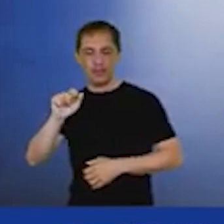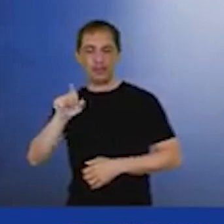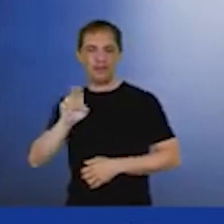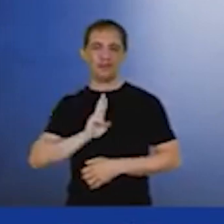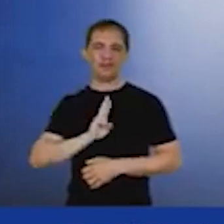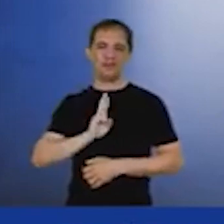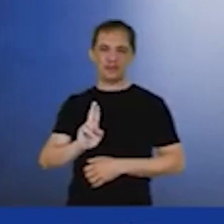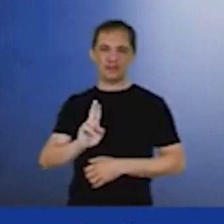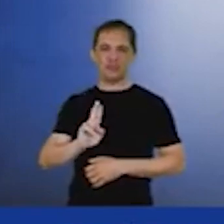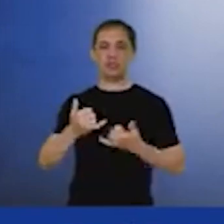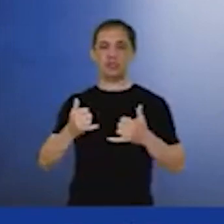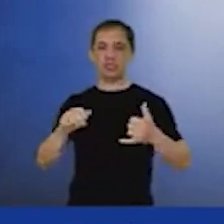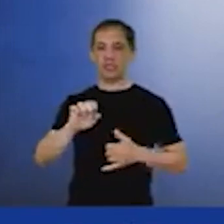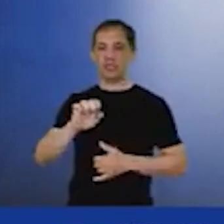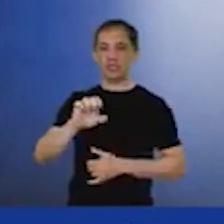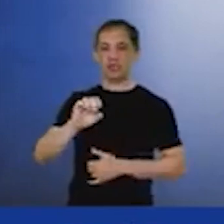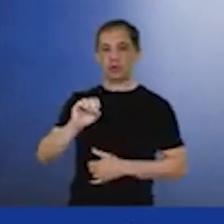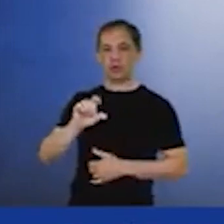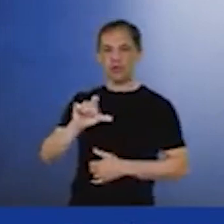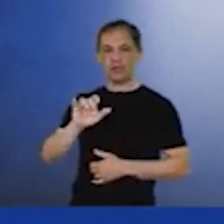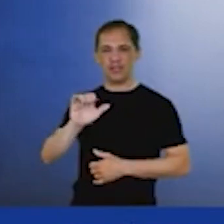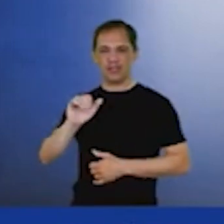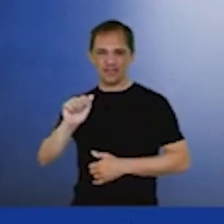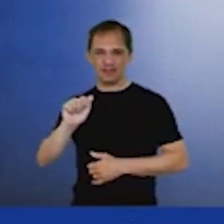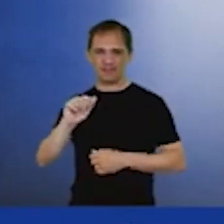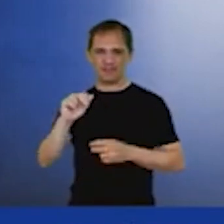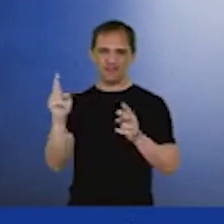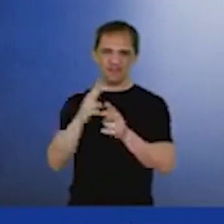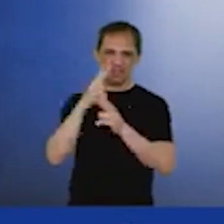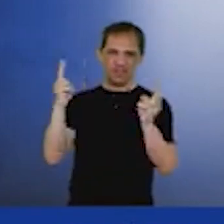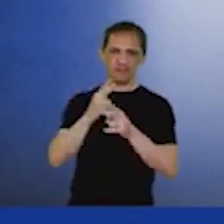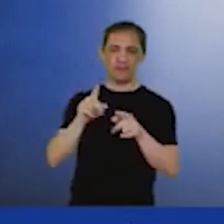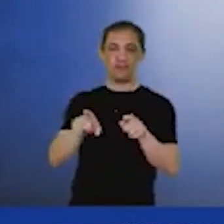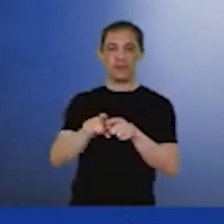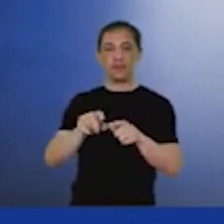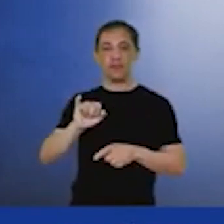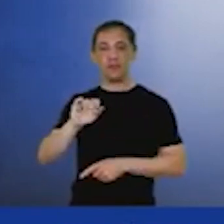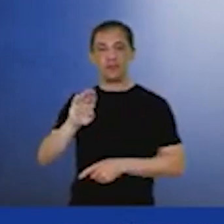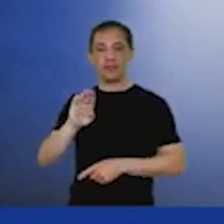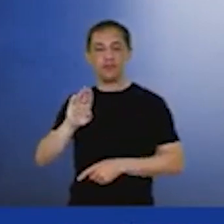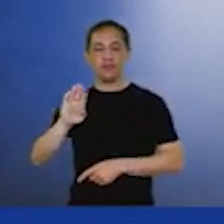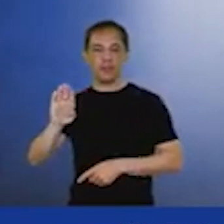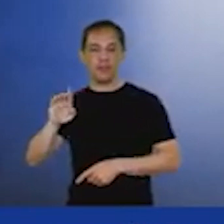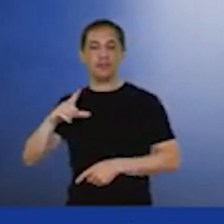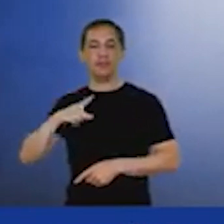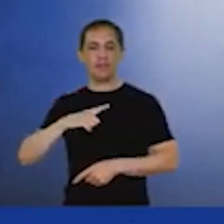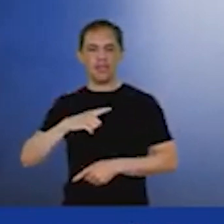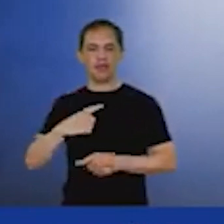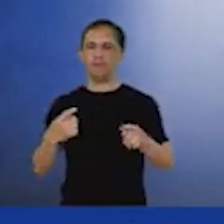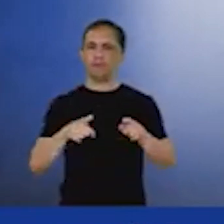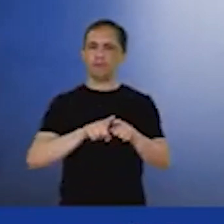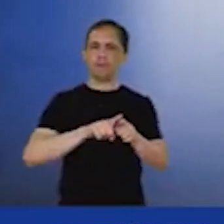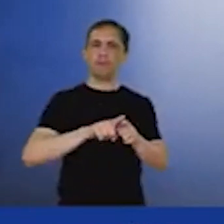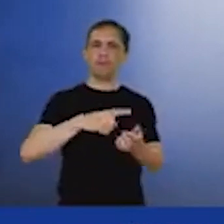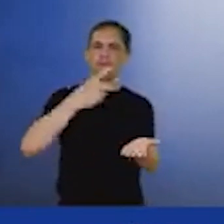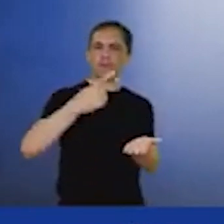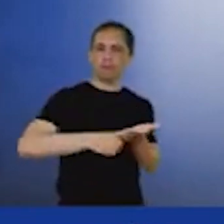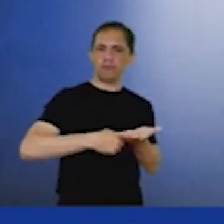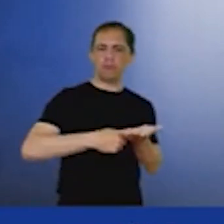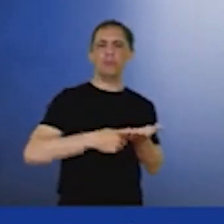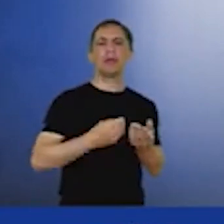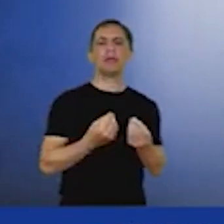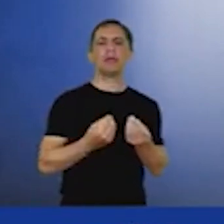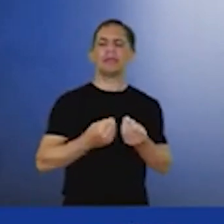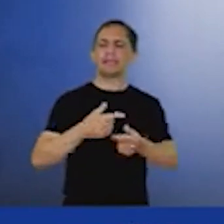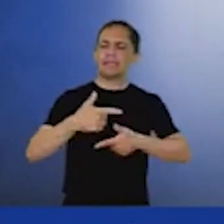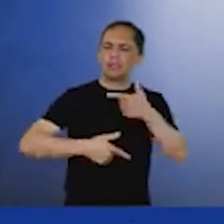no país, tanto onshore quanto offshore, e o IBP tem um acordo de cooperação com a AB Eólica justamente para que a gente possa dar as mãos e